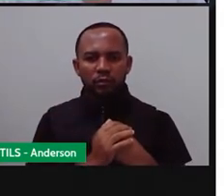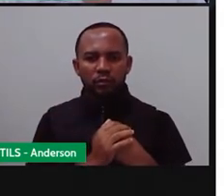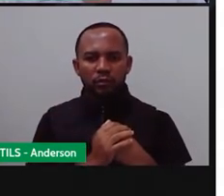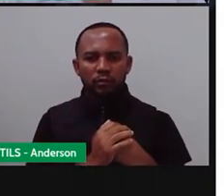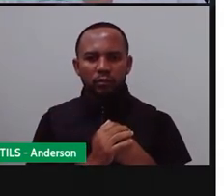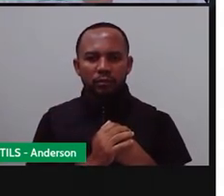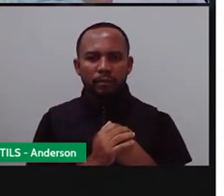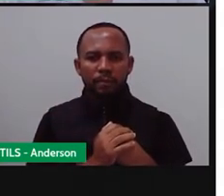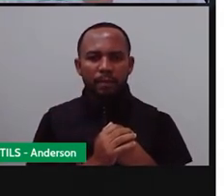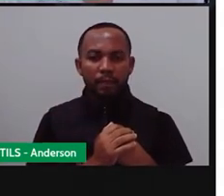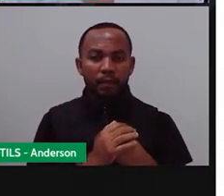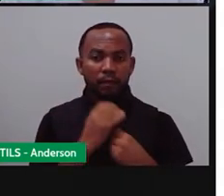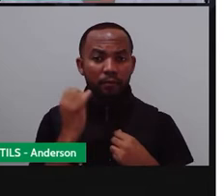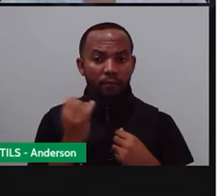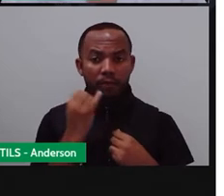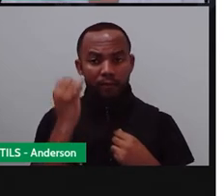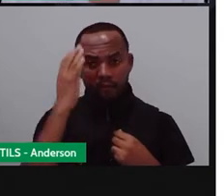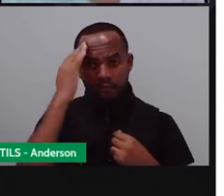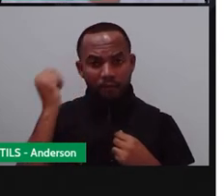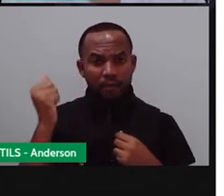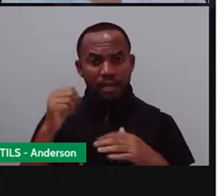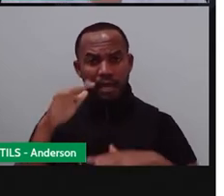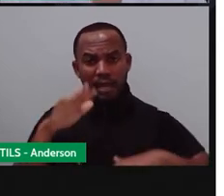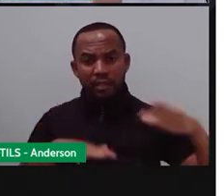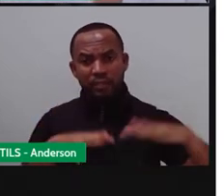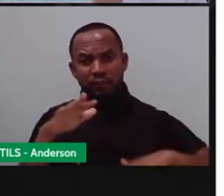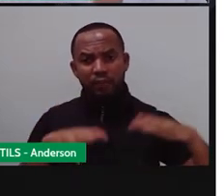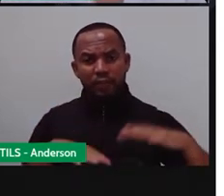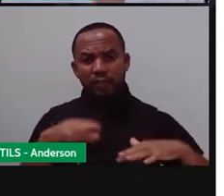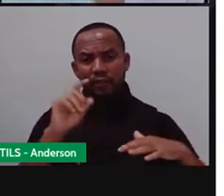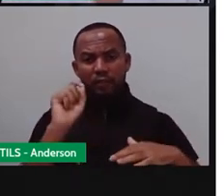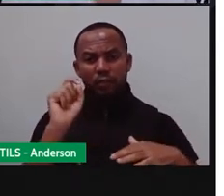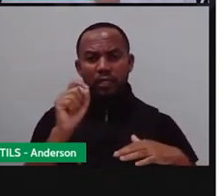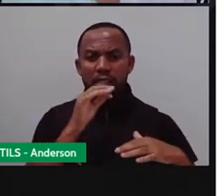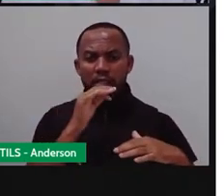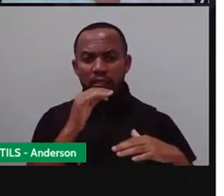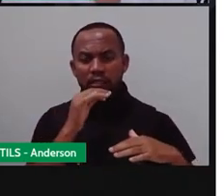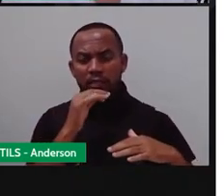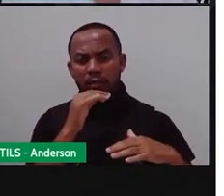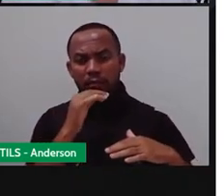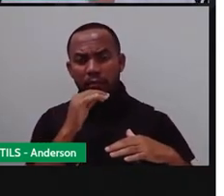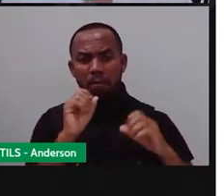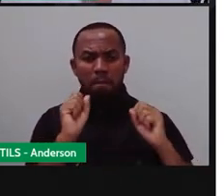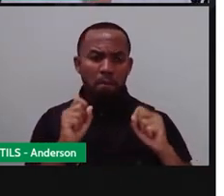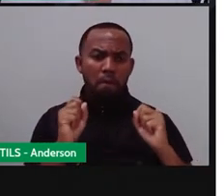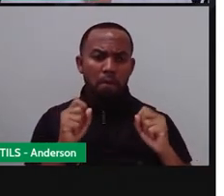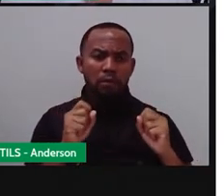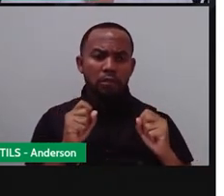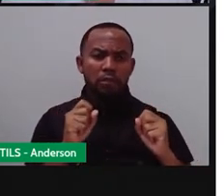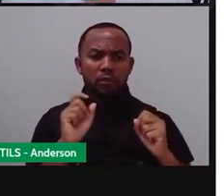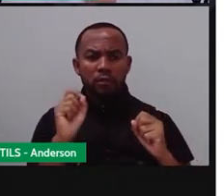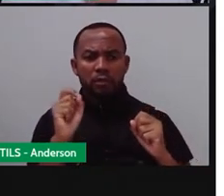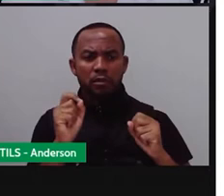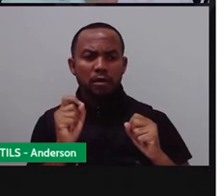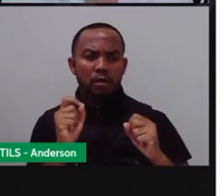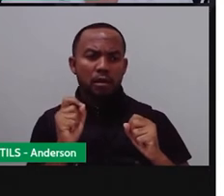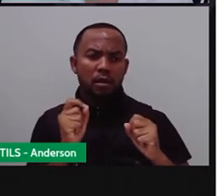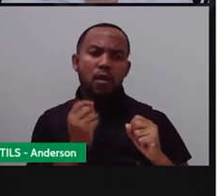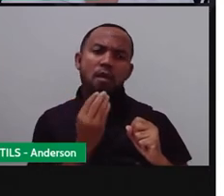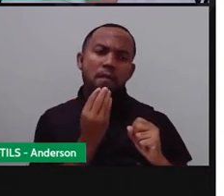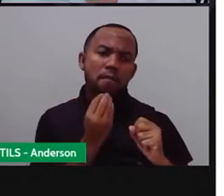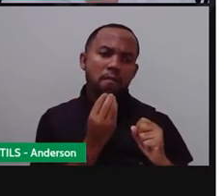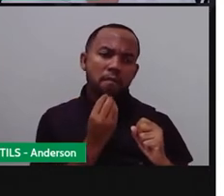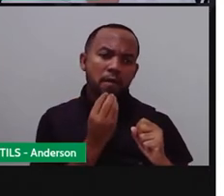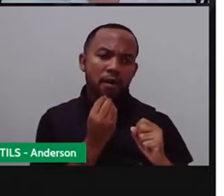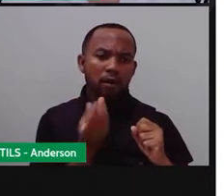fêmea. Olha que interessante, Anderson. A depender da temperatura, vamos dizer aí o quê? Ou vai ser macho ou vai ser fêmea. Não é